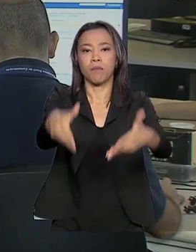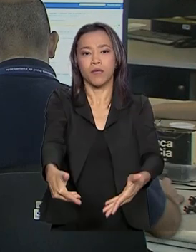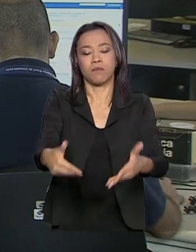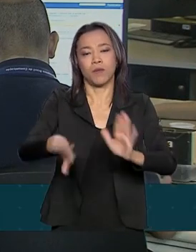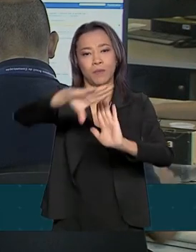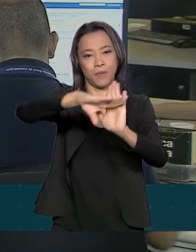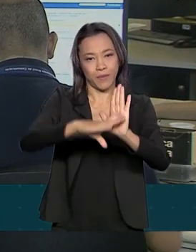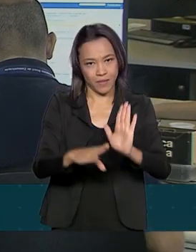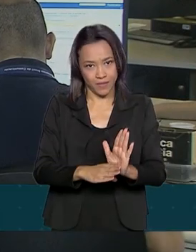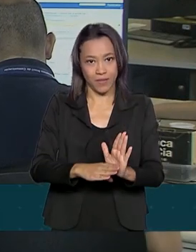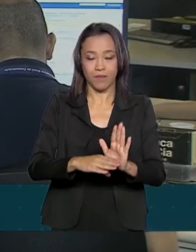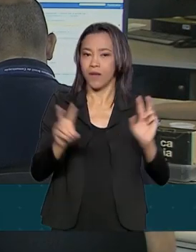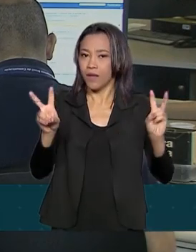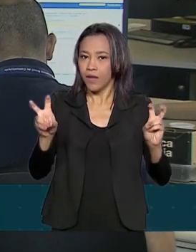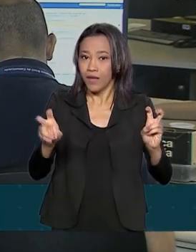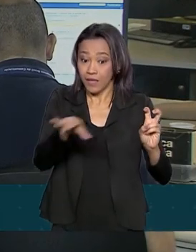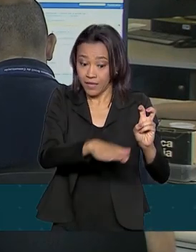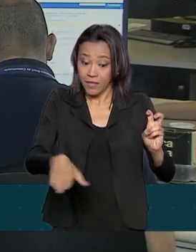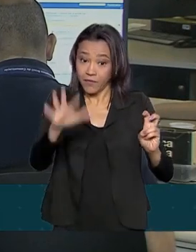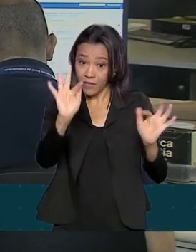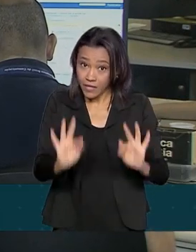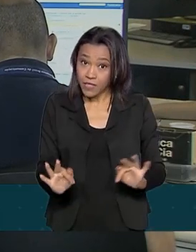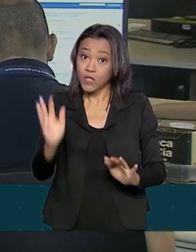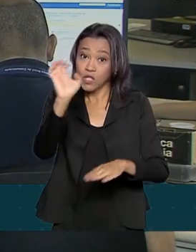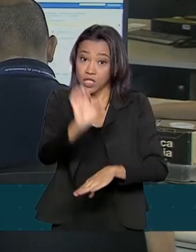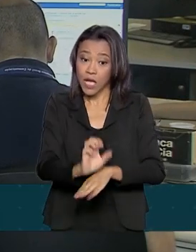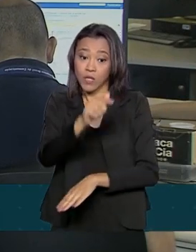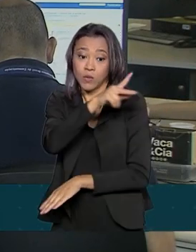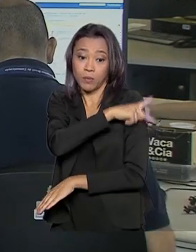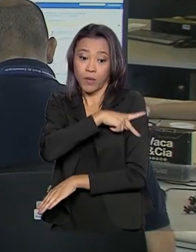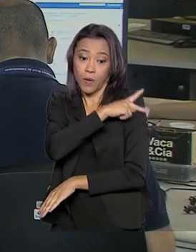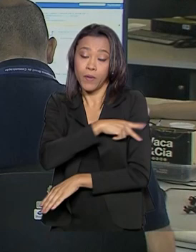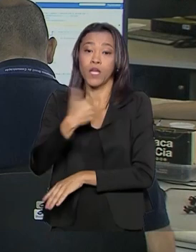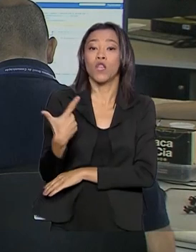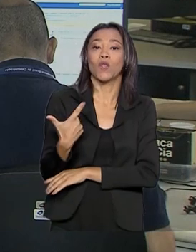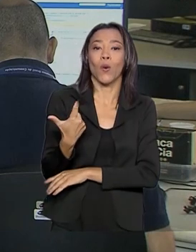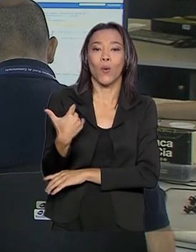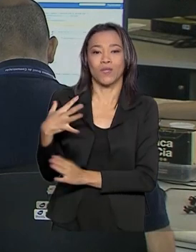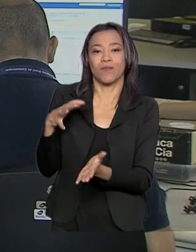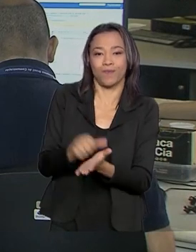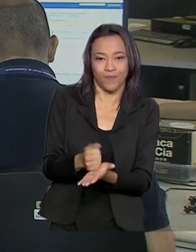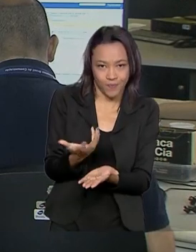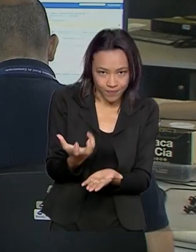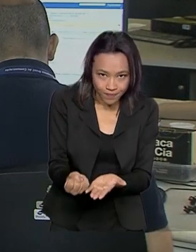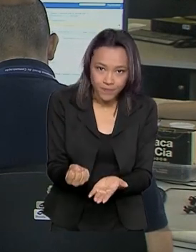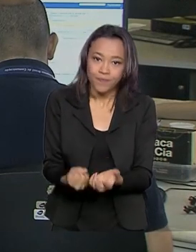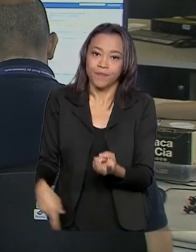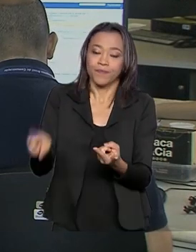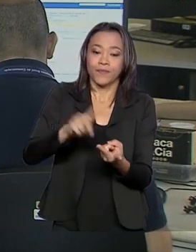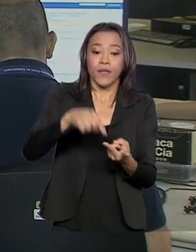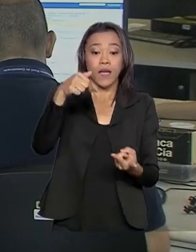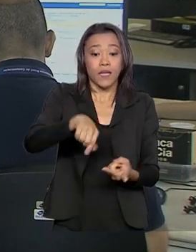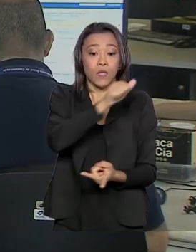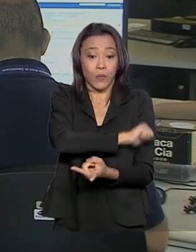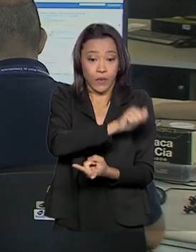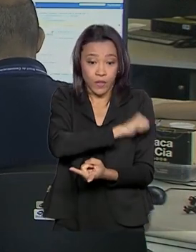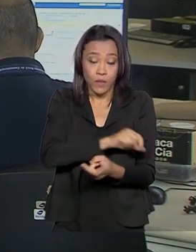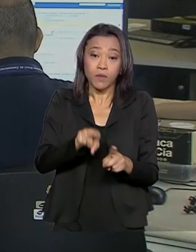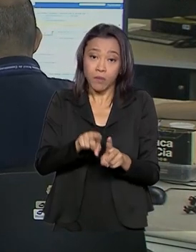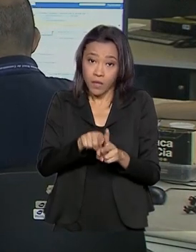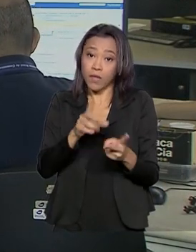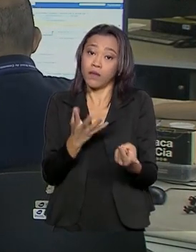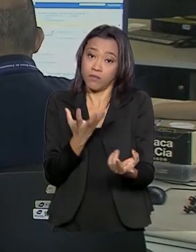do Ministério da Cidadania. No estado do Piauí foram 12 adesões. Aqui no Rio de Janeiro, o município de Porciúncula vai